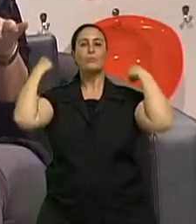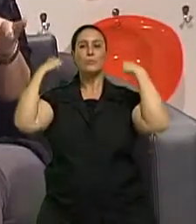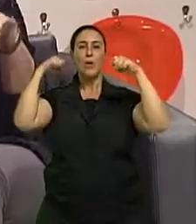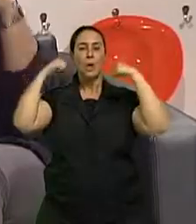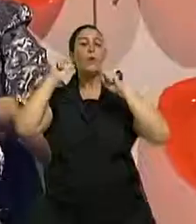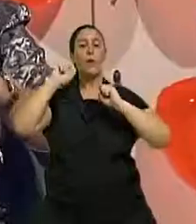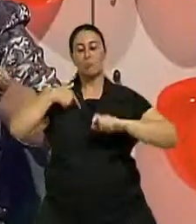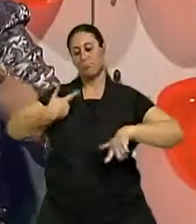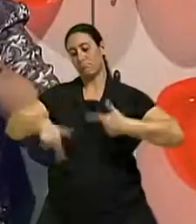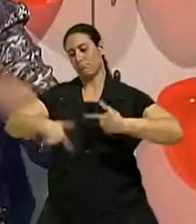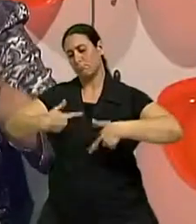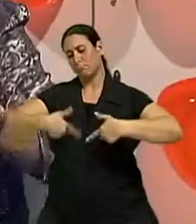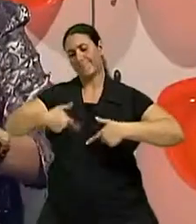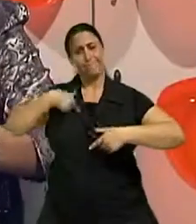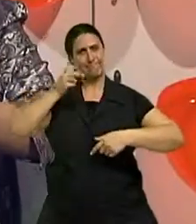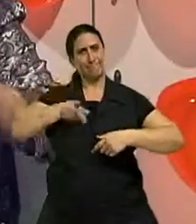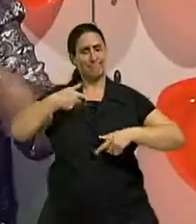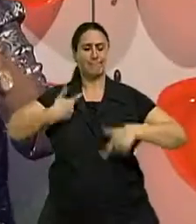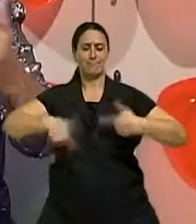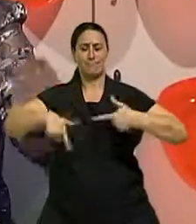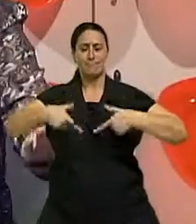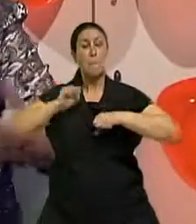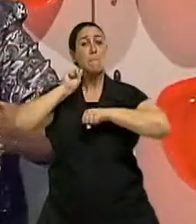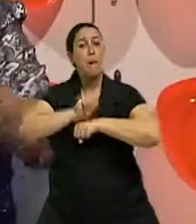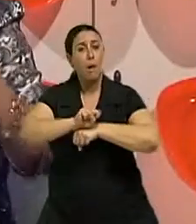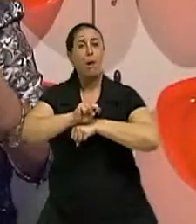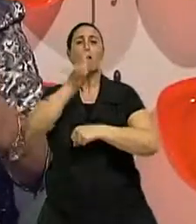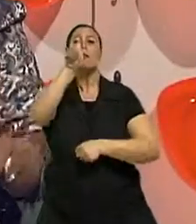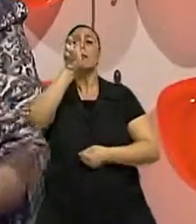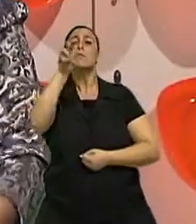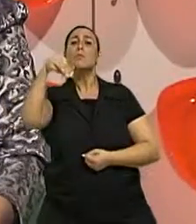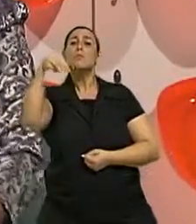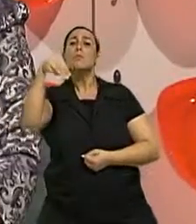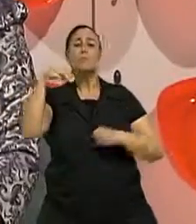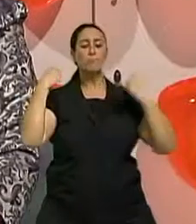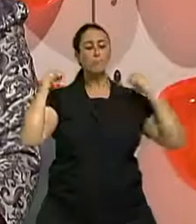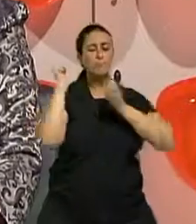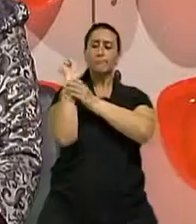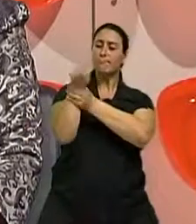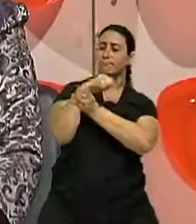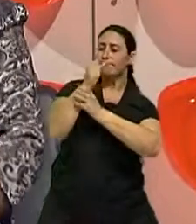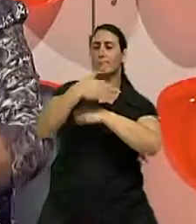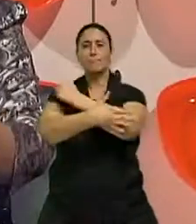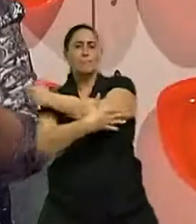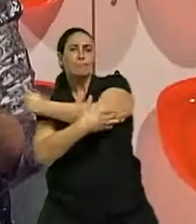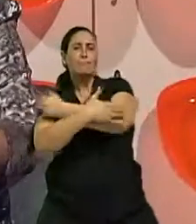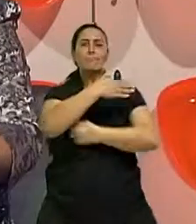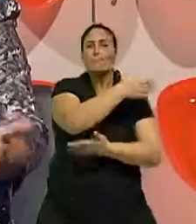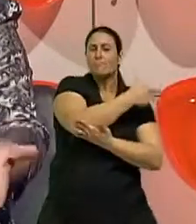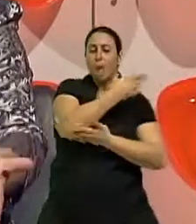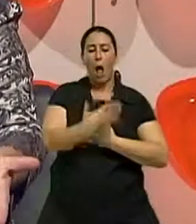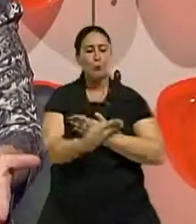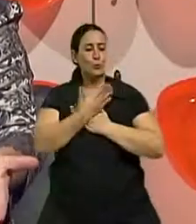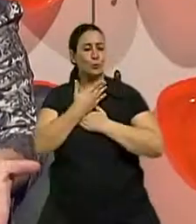momento... e aí a pessoa faz alongamento, faz, né, movimentos. Isso é uma coisa muito importante que as pessoas